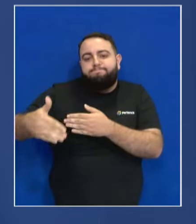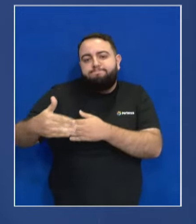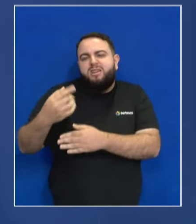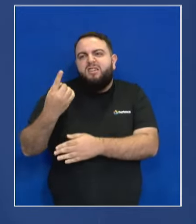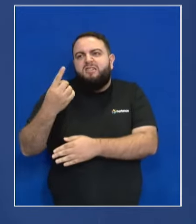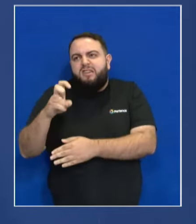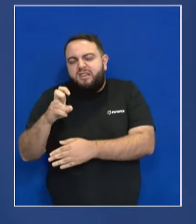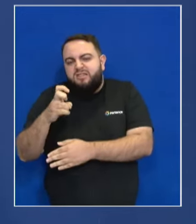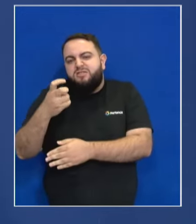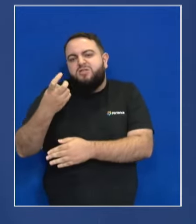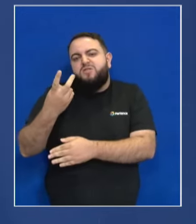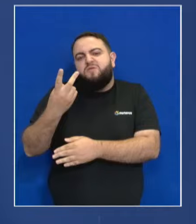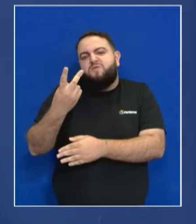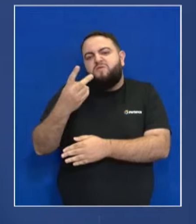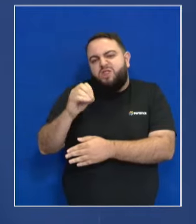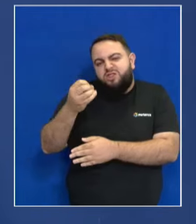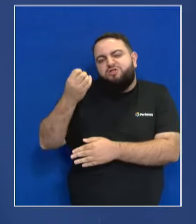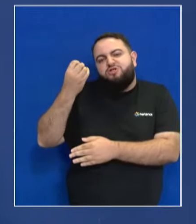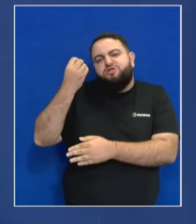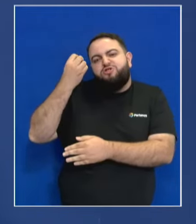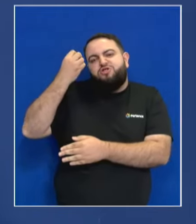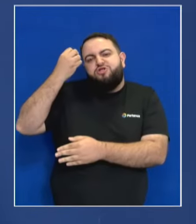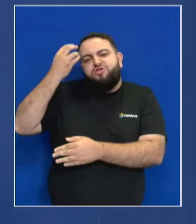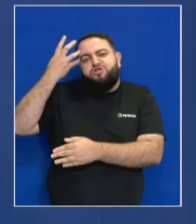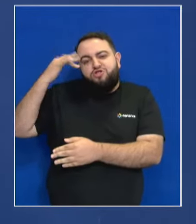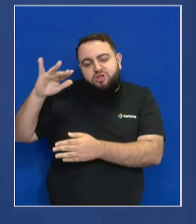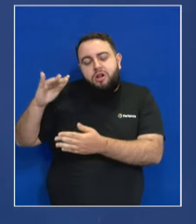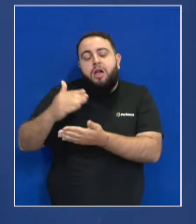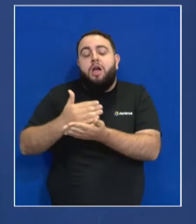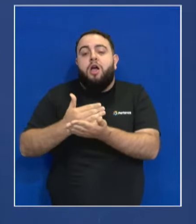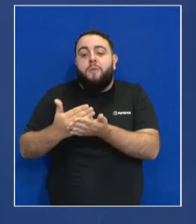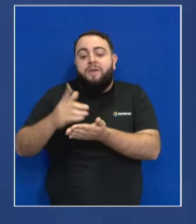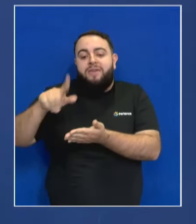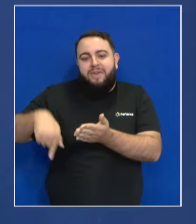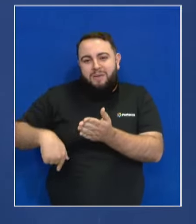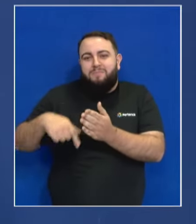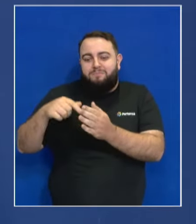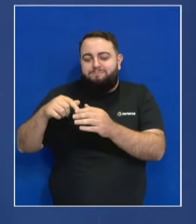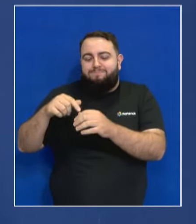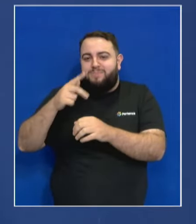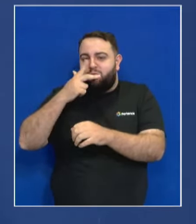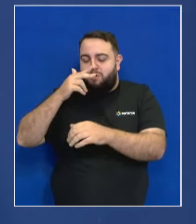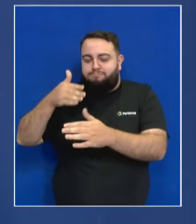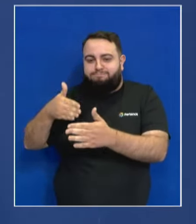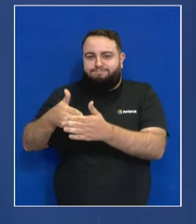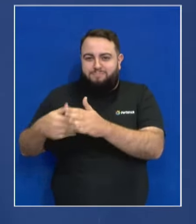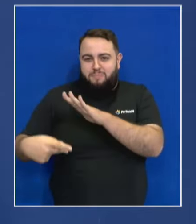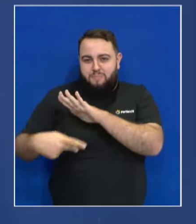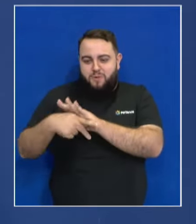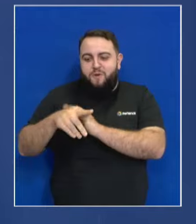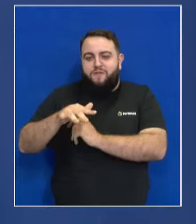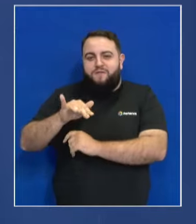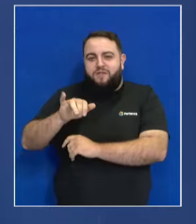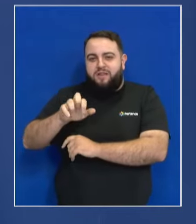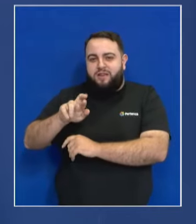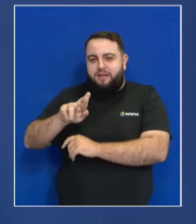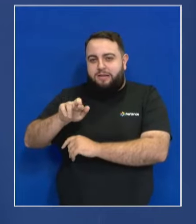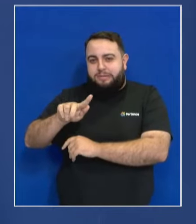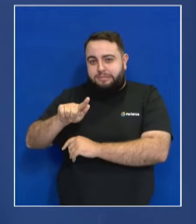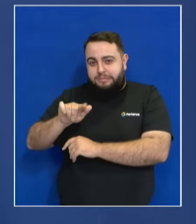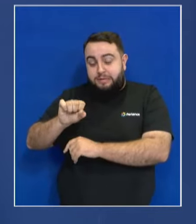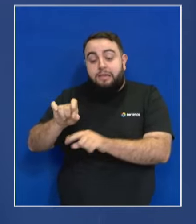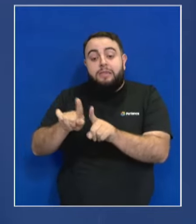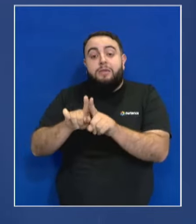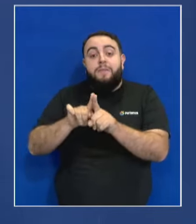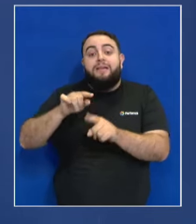dias, refazer o DIC da FEGS e o DIC do Sarandi. São as duas primeiras obras. Depois, o segundo lote são das casas de bomba,